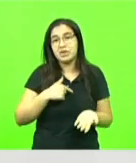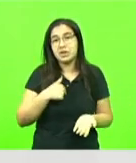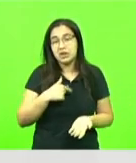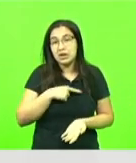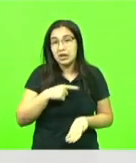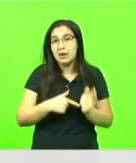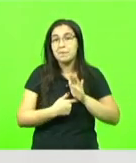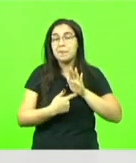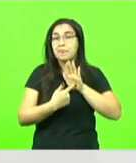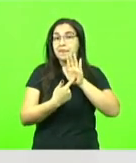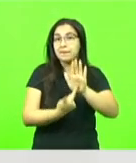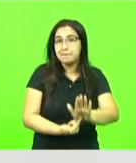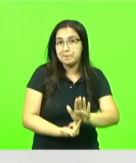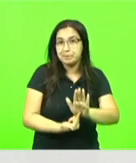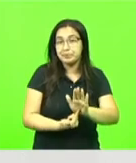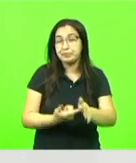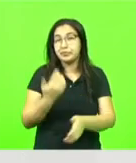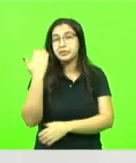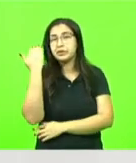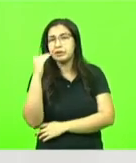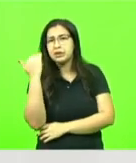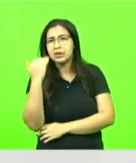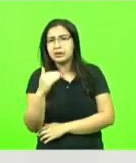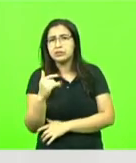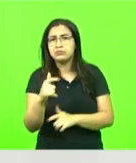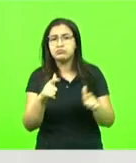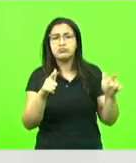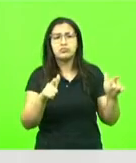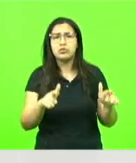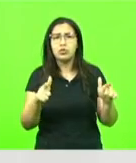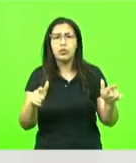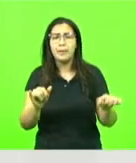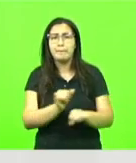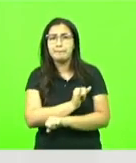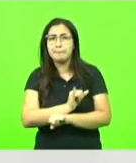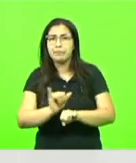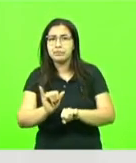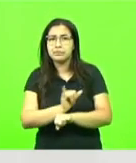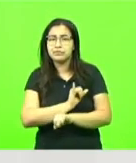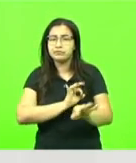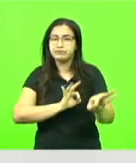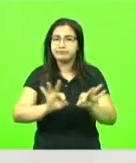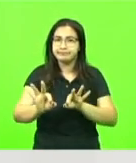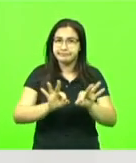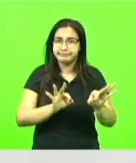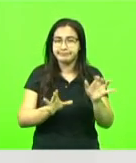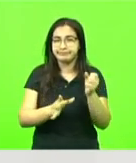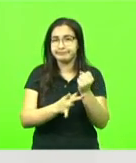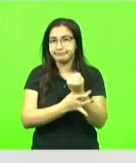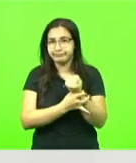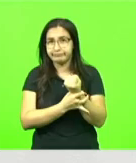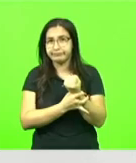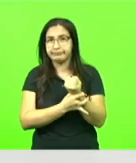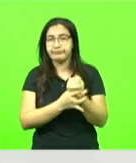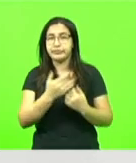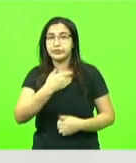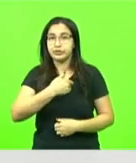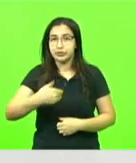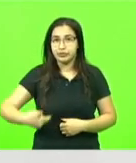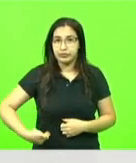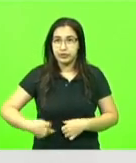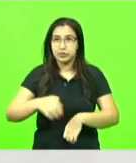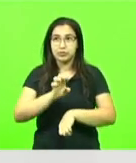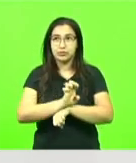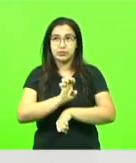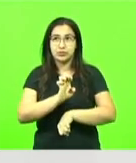que eu estou tentando entender aonde que está chegando esse planejamento estratégico de segurança executado pelo governo do Estado das cidades.